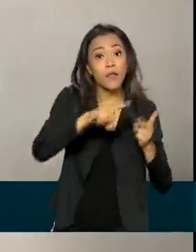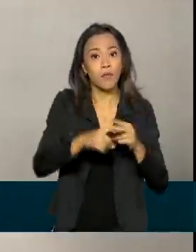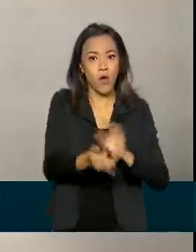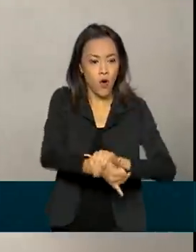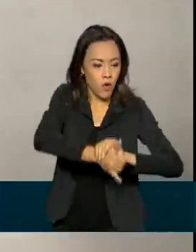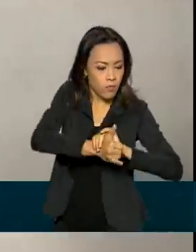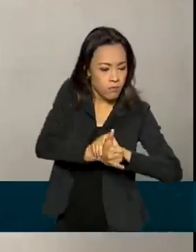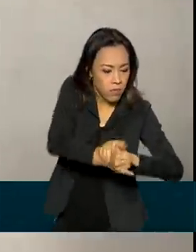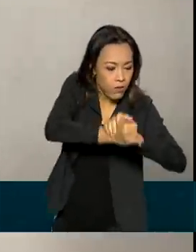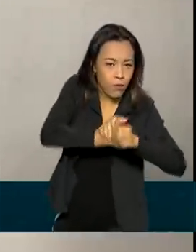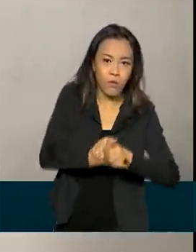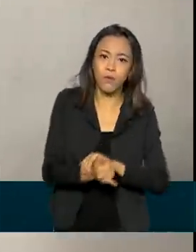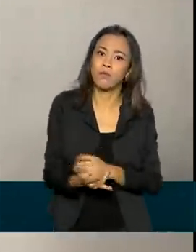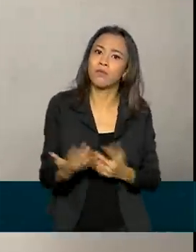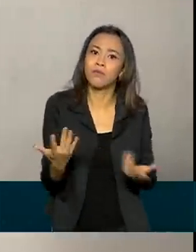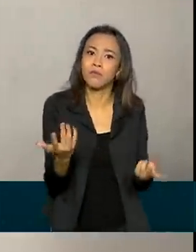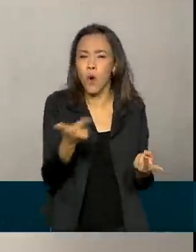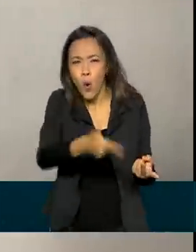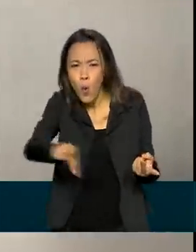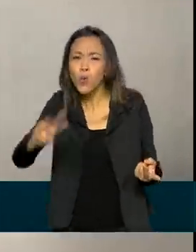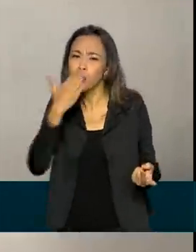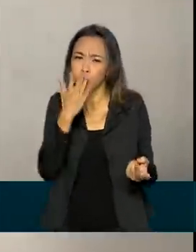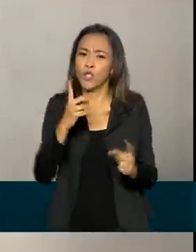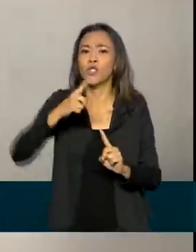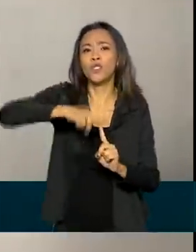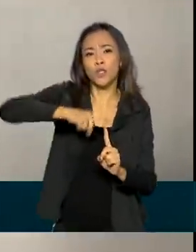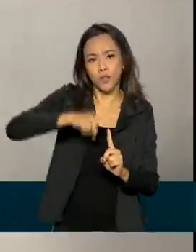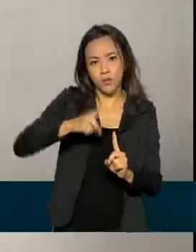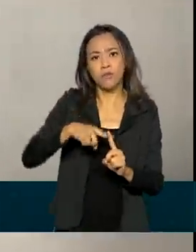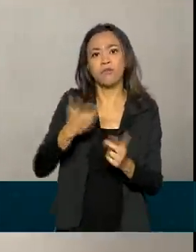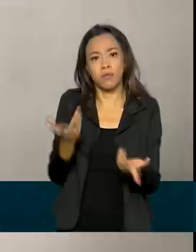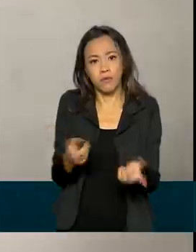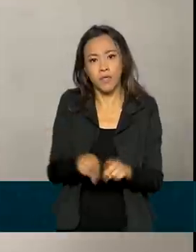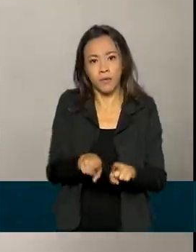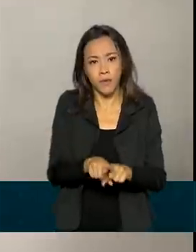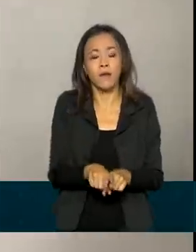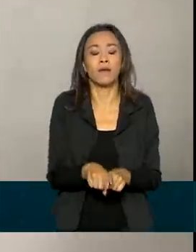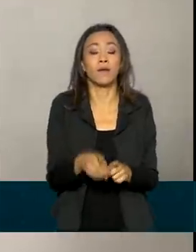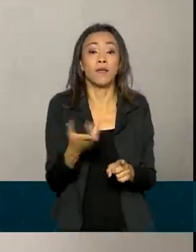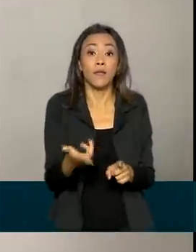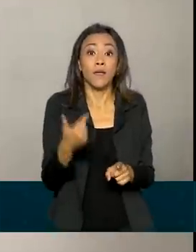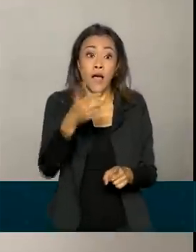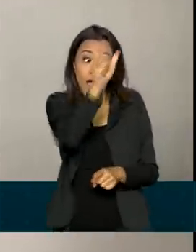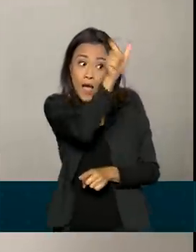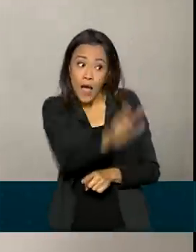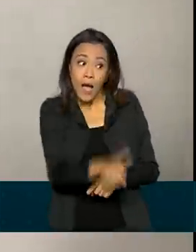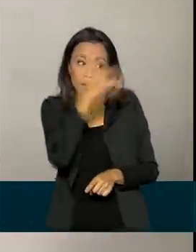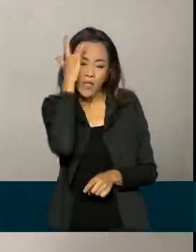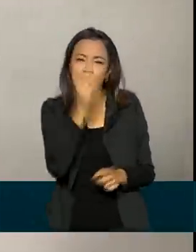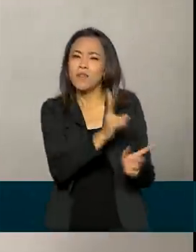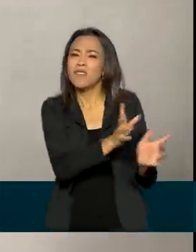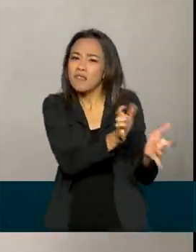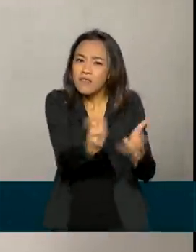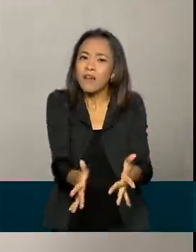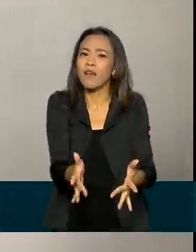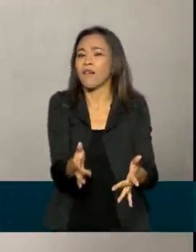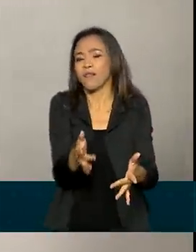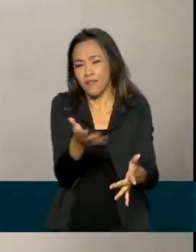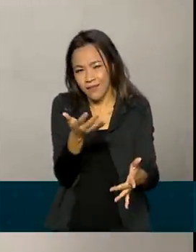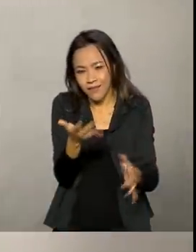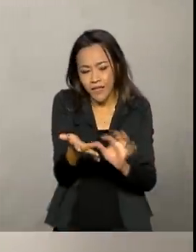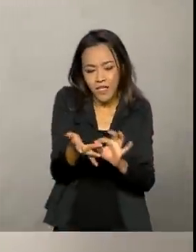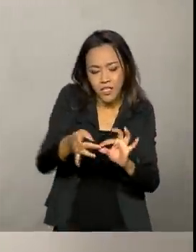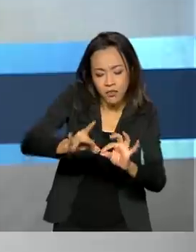fogo ou com outro tipo de arma, eles, não raro, o criminoso deixa seu material biológico